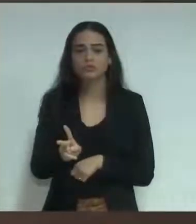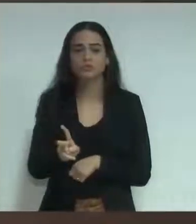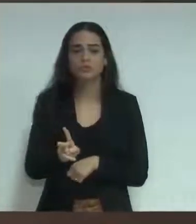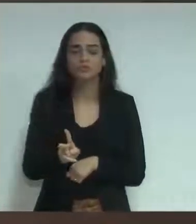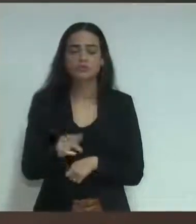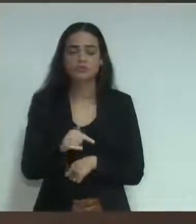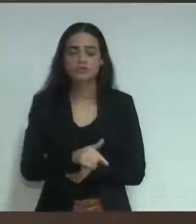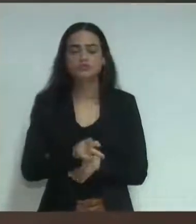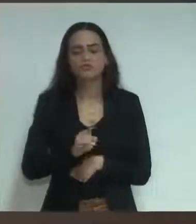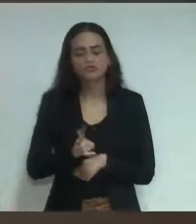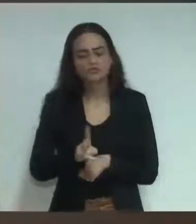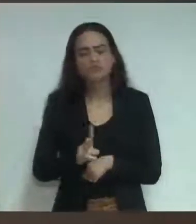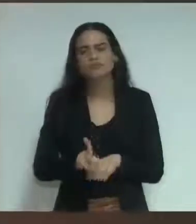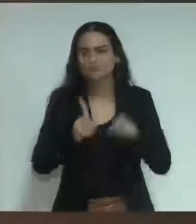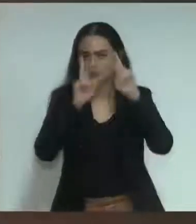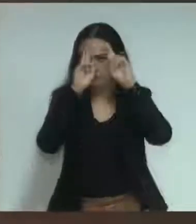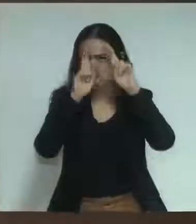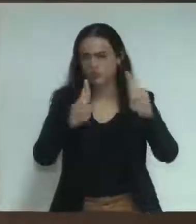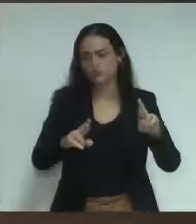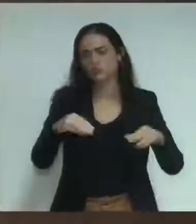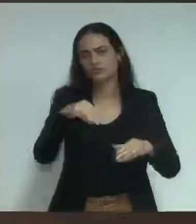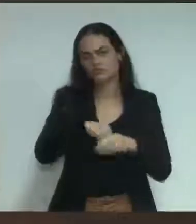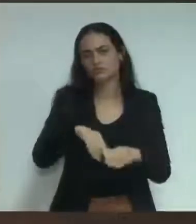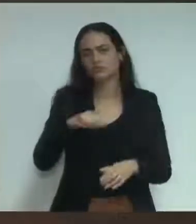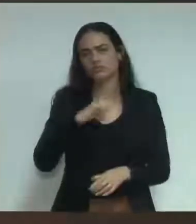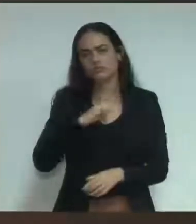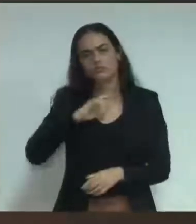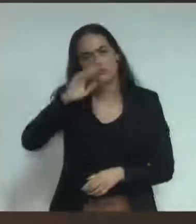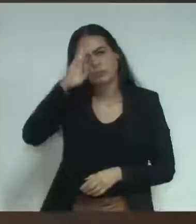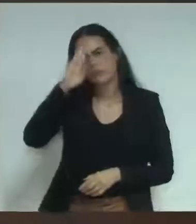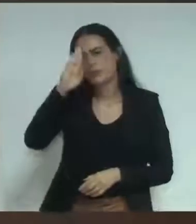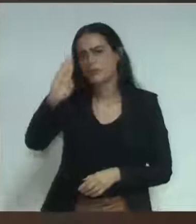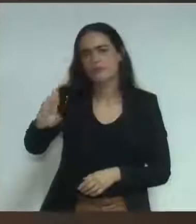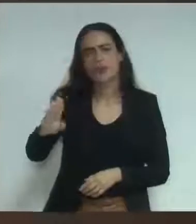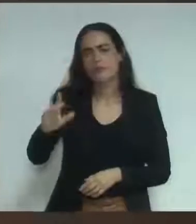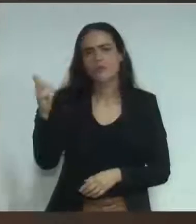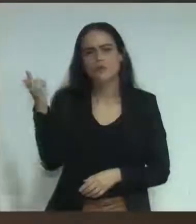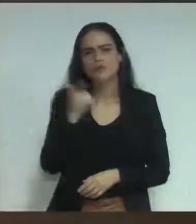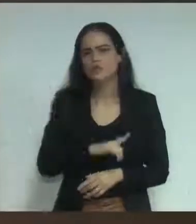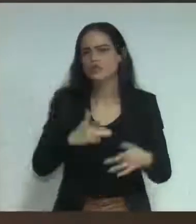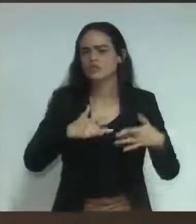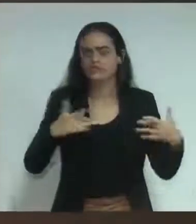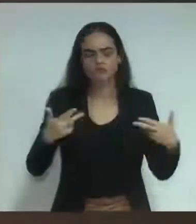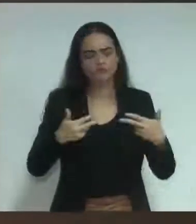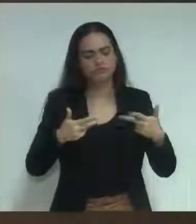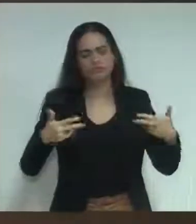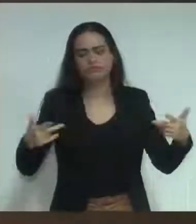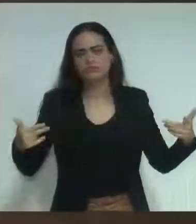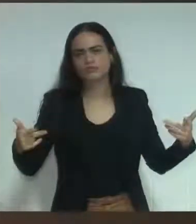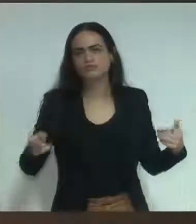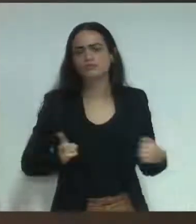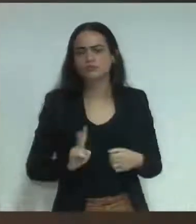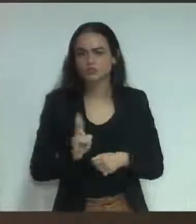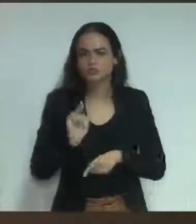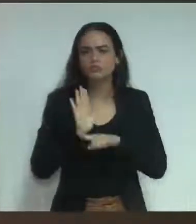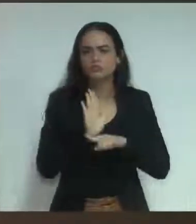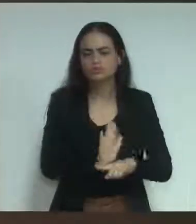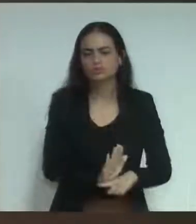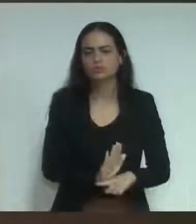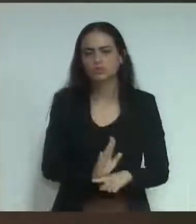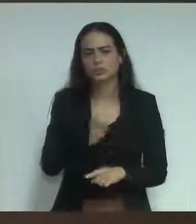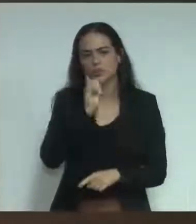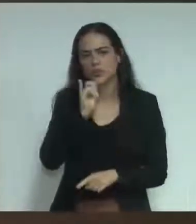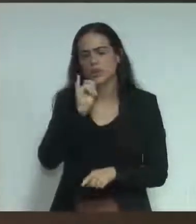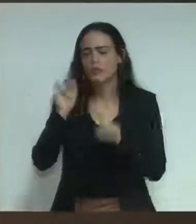credibilidade, que é algo fundamental, para ela conseguir ajuda, como a gente está vendo aqui, a questão dos